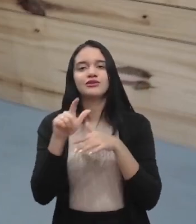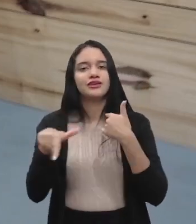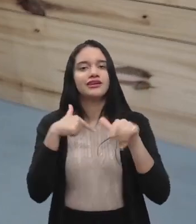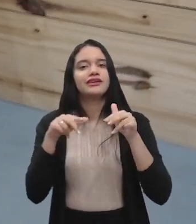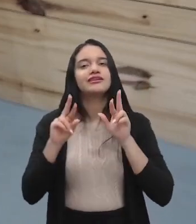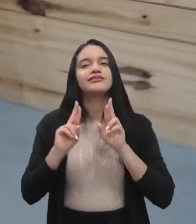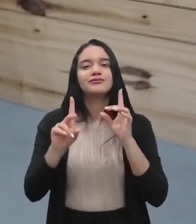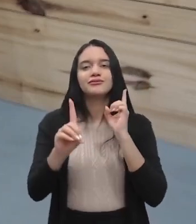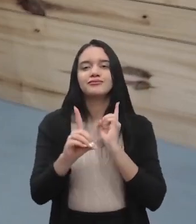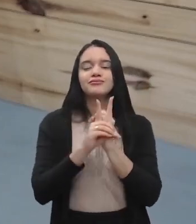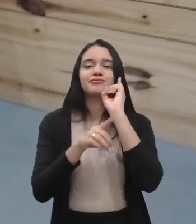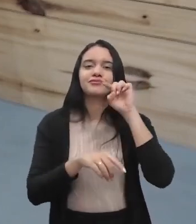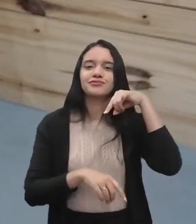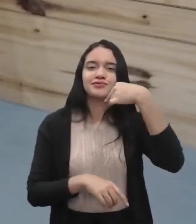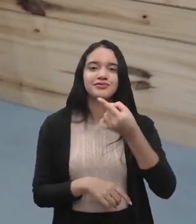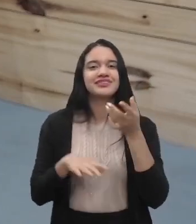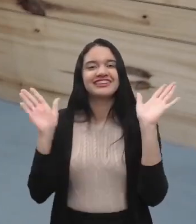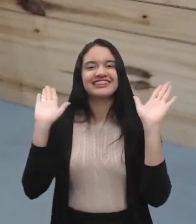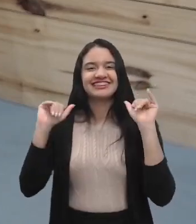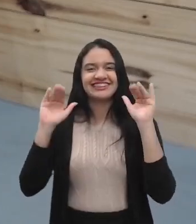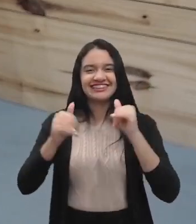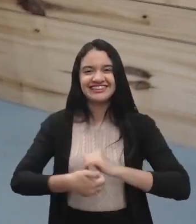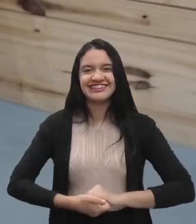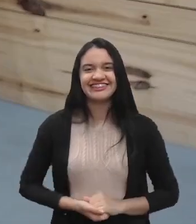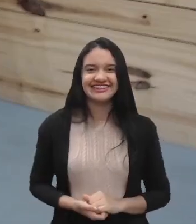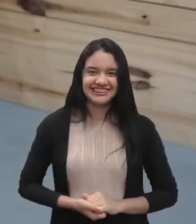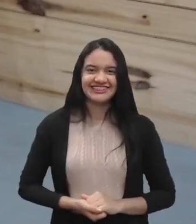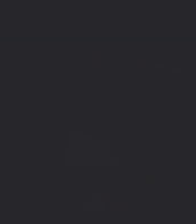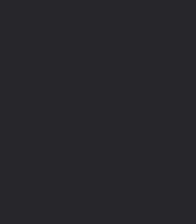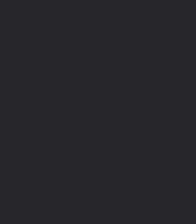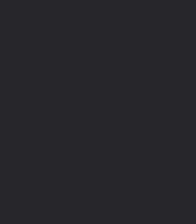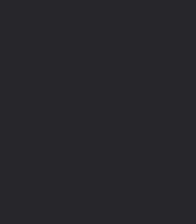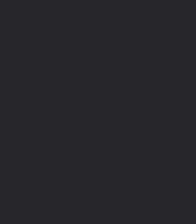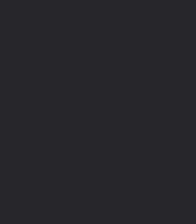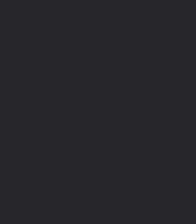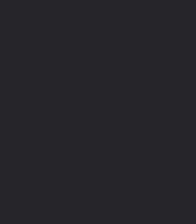Te espero na próxima videoaula. Tchau, tchau! Tchau!